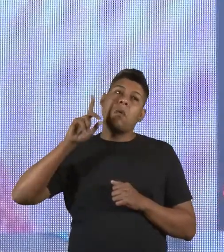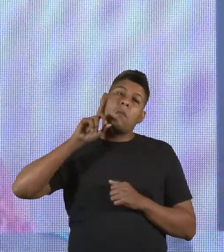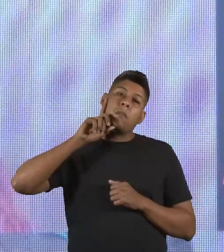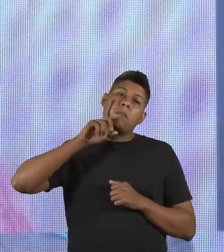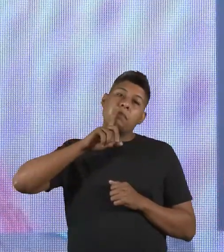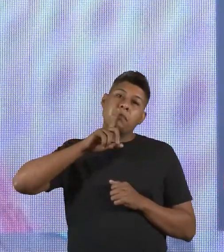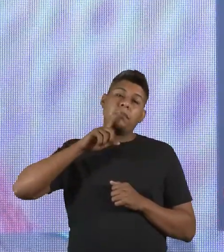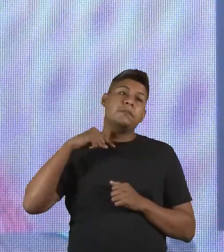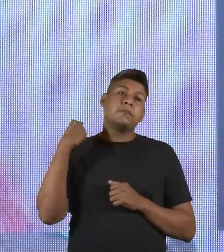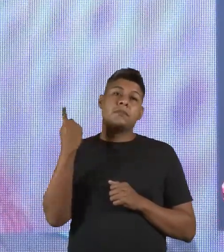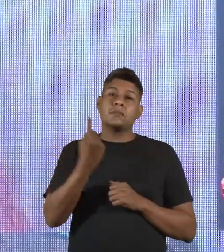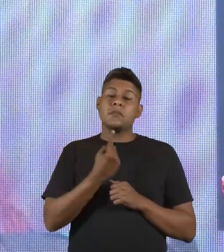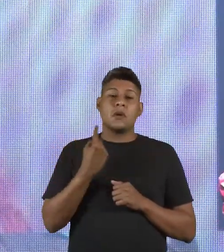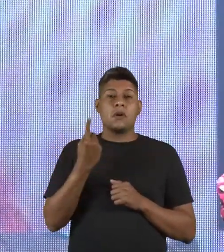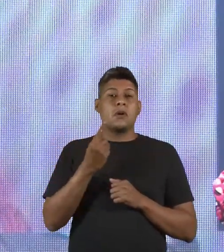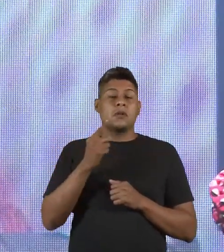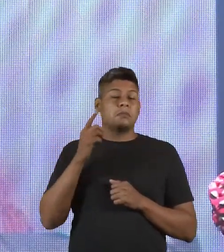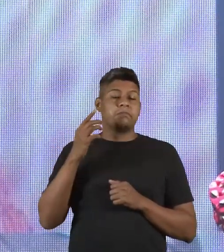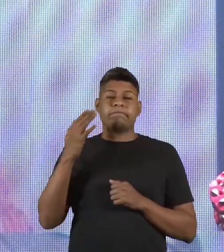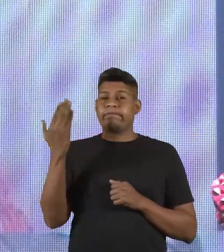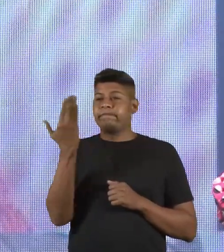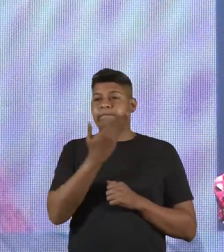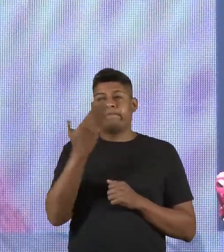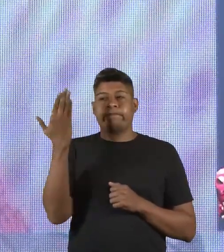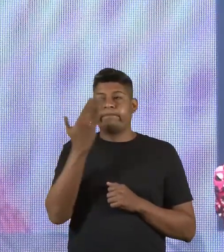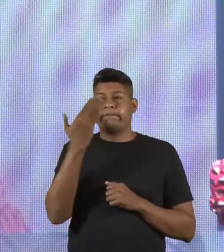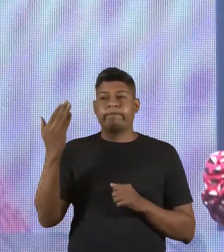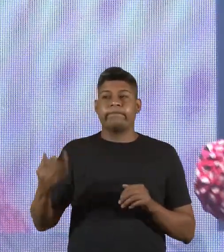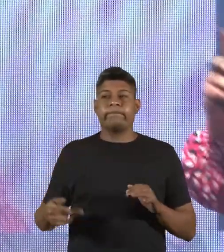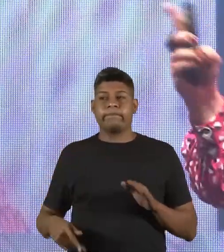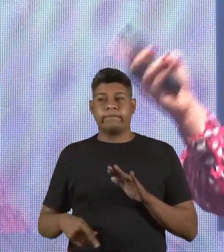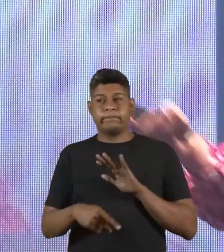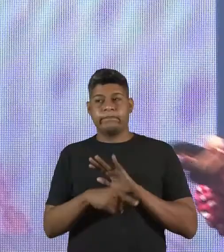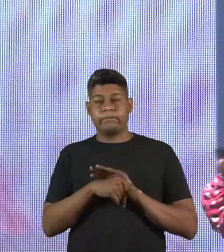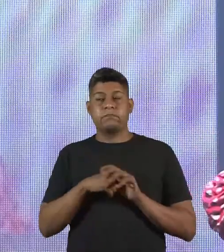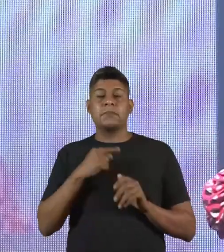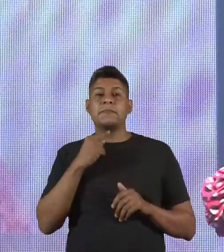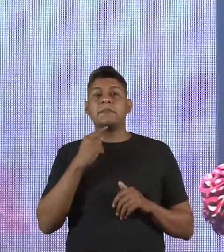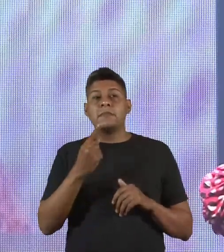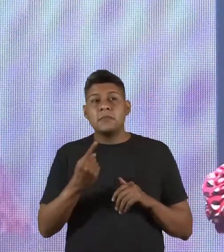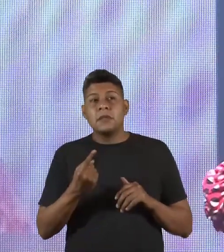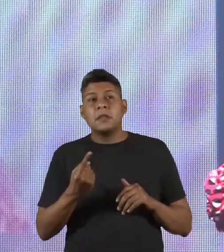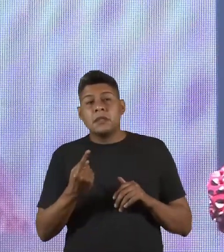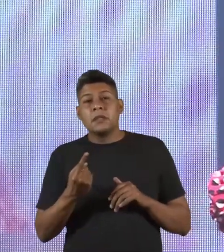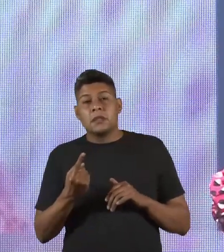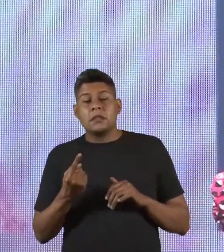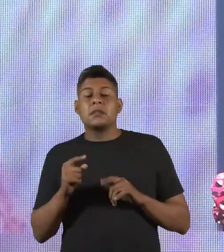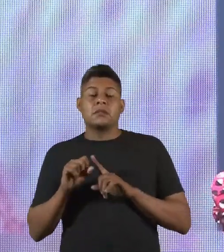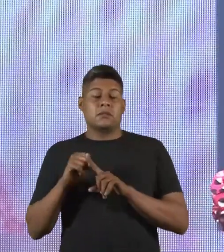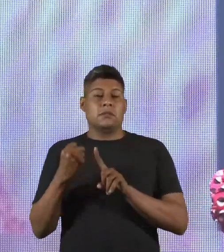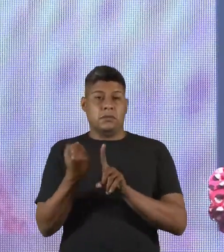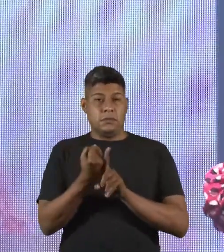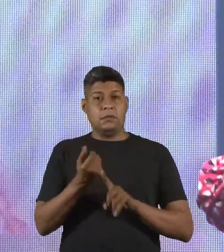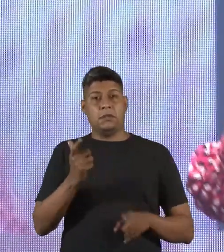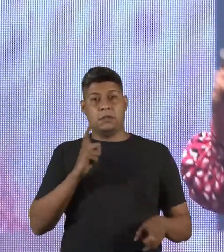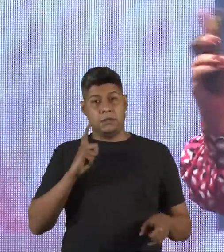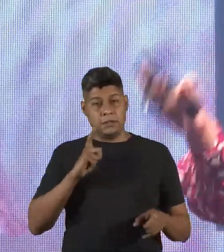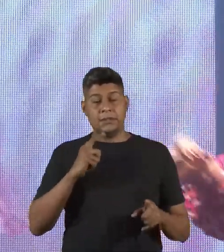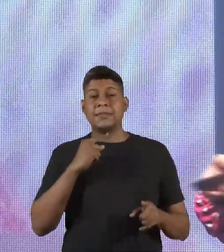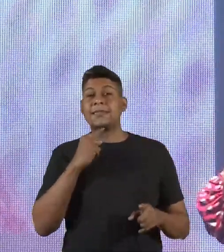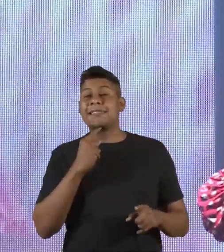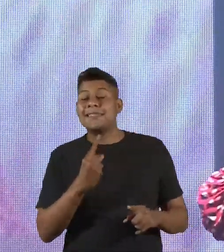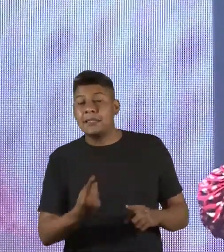Mas nós não vemos essa representatividade em nenhuma esfera da nossa sociedade, em